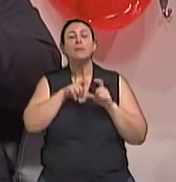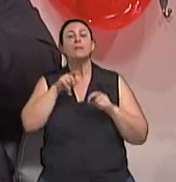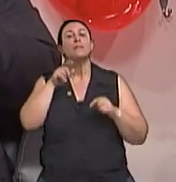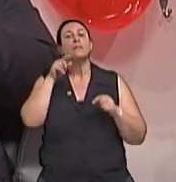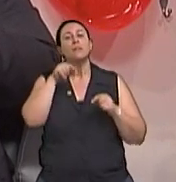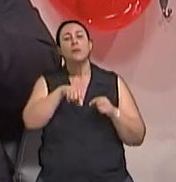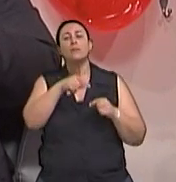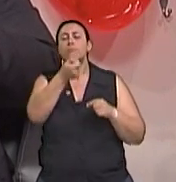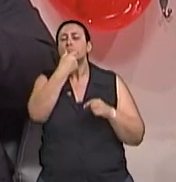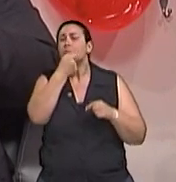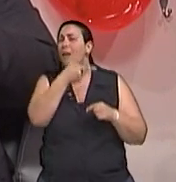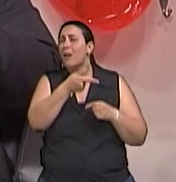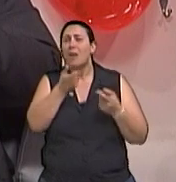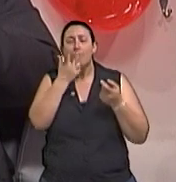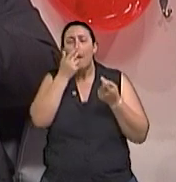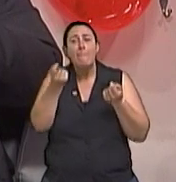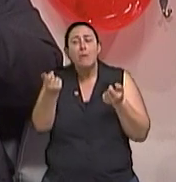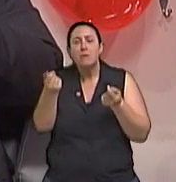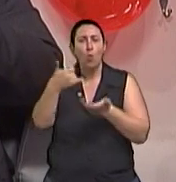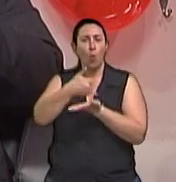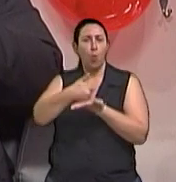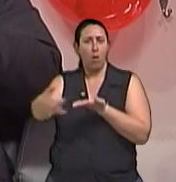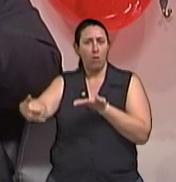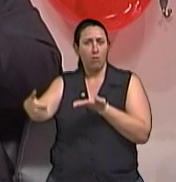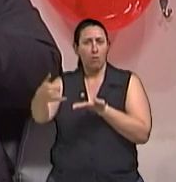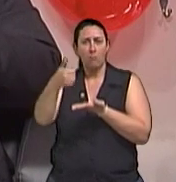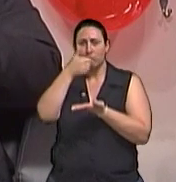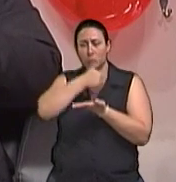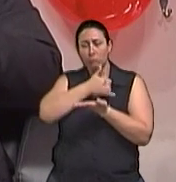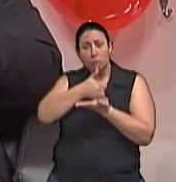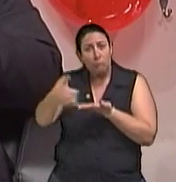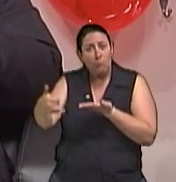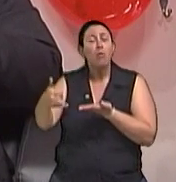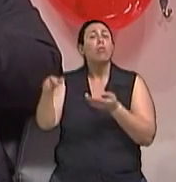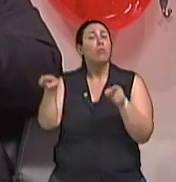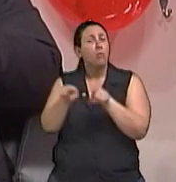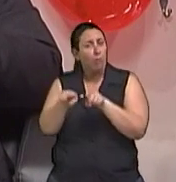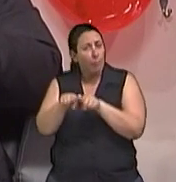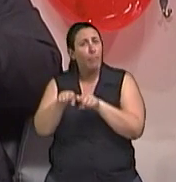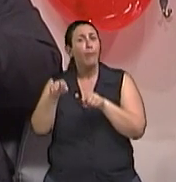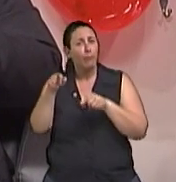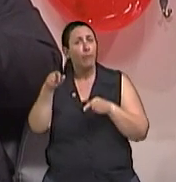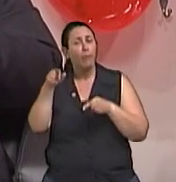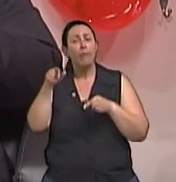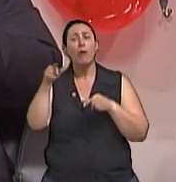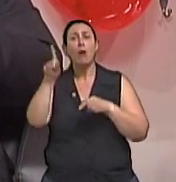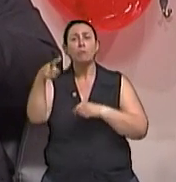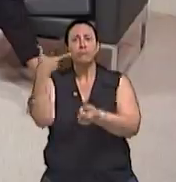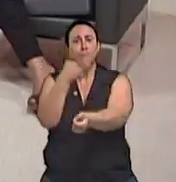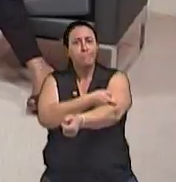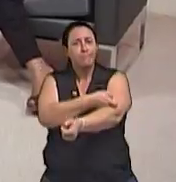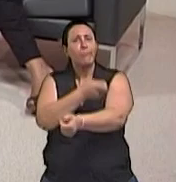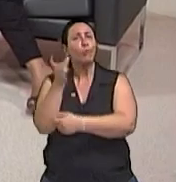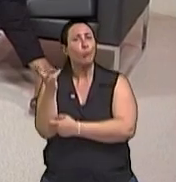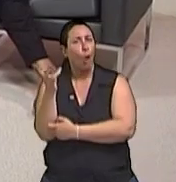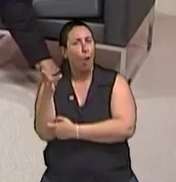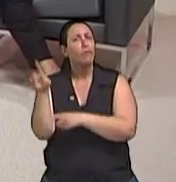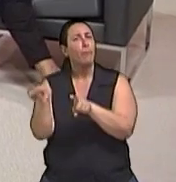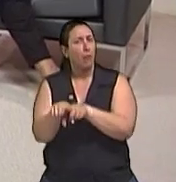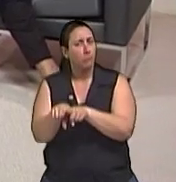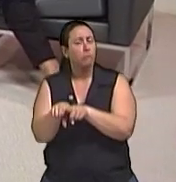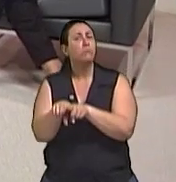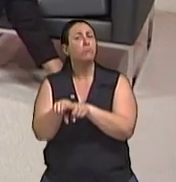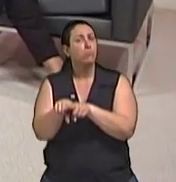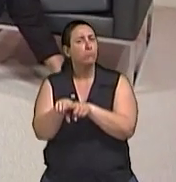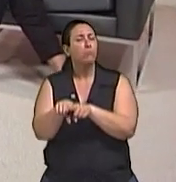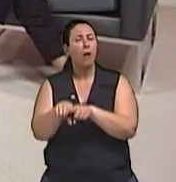semelhante ao da cocaína e alguns pesquisadores acreditam maior até do que da própria heroína. Que coisa incrível, doutor. Então, vejam bem.